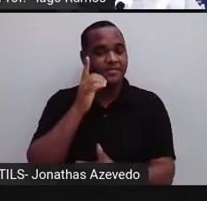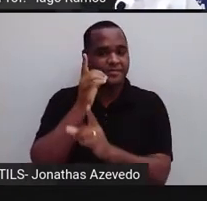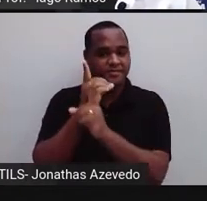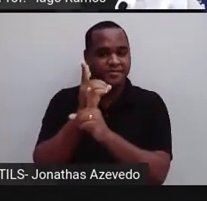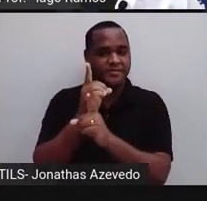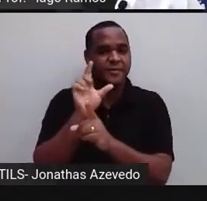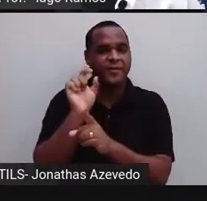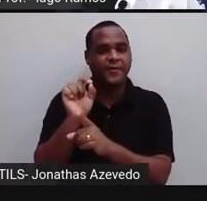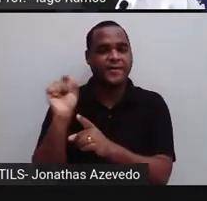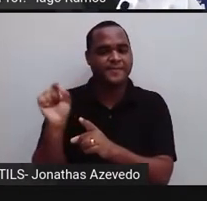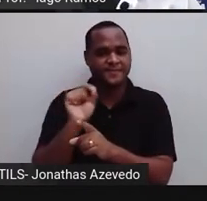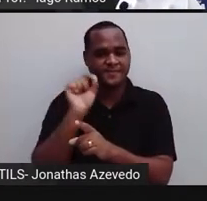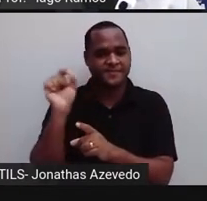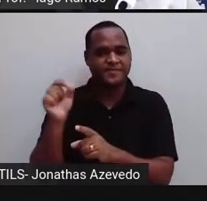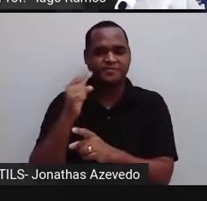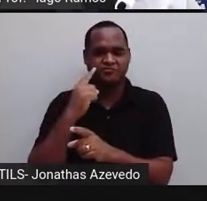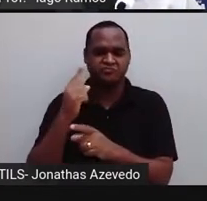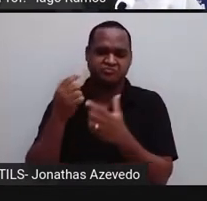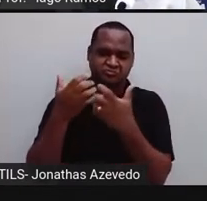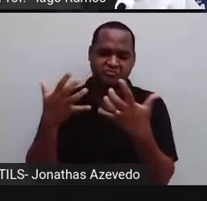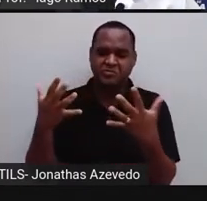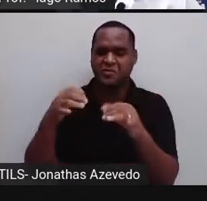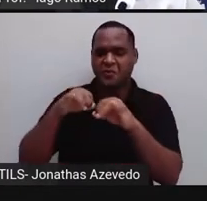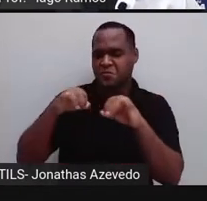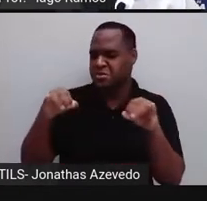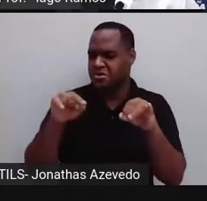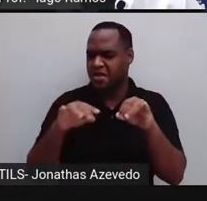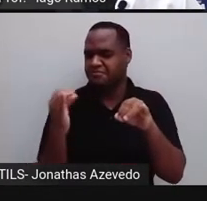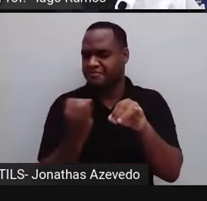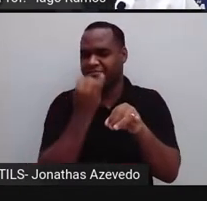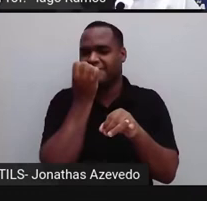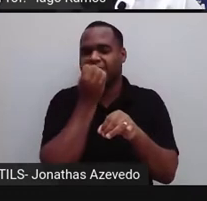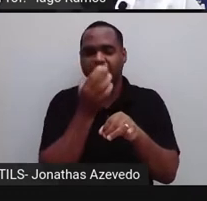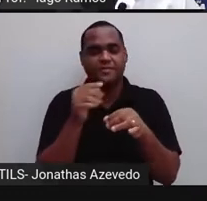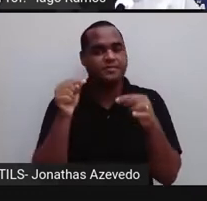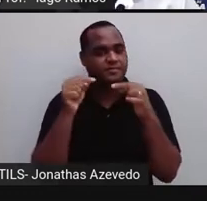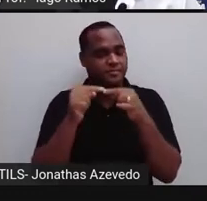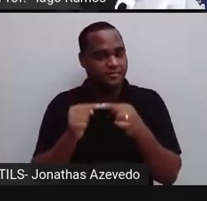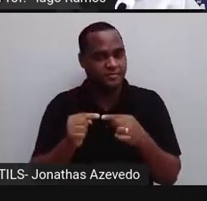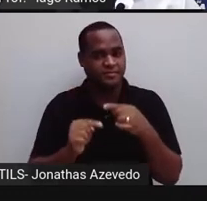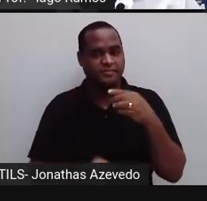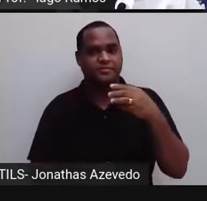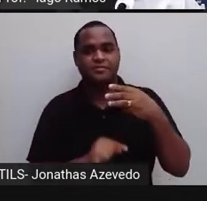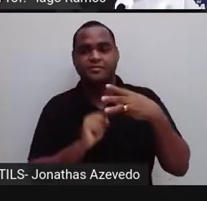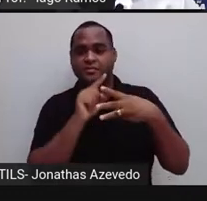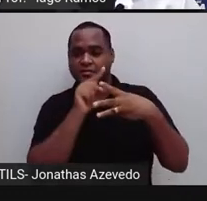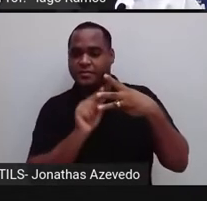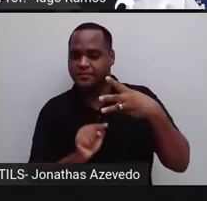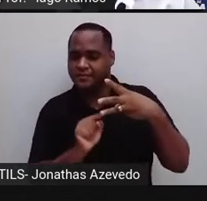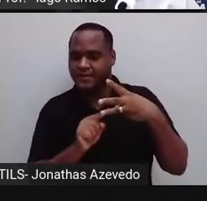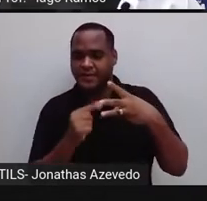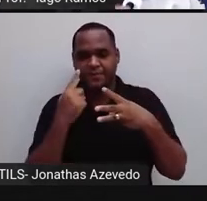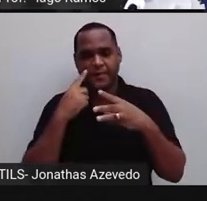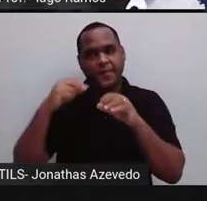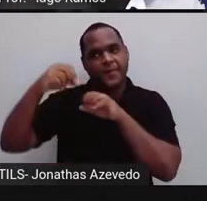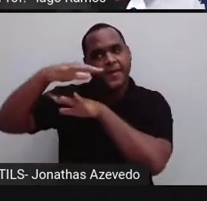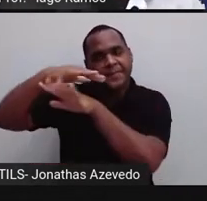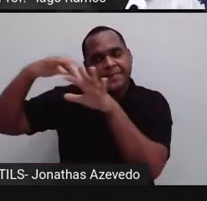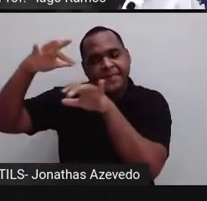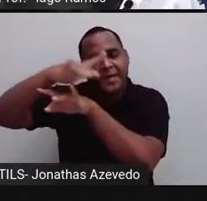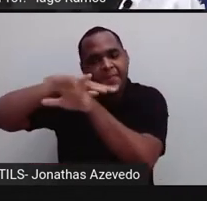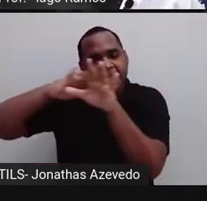matéria, né, uma notícia bem bacana sobre os três fatos astronômicos, os treze